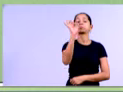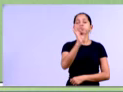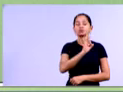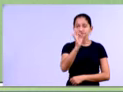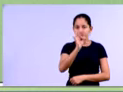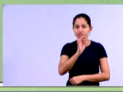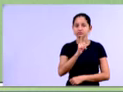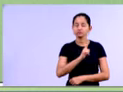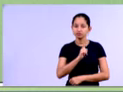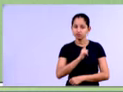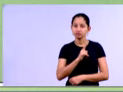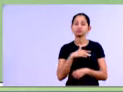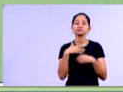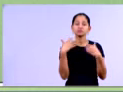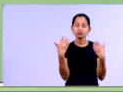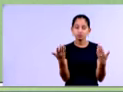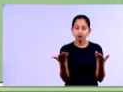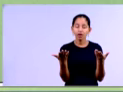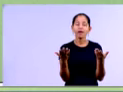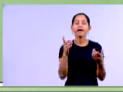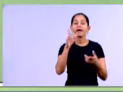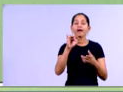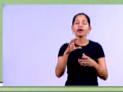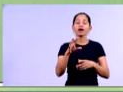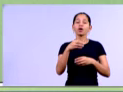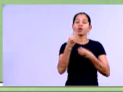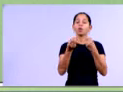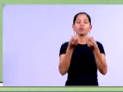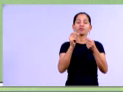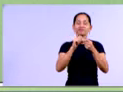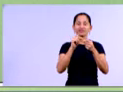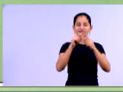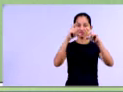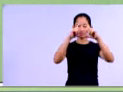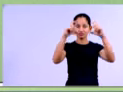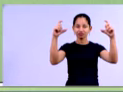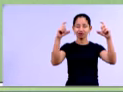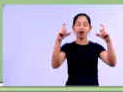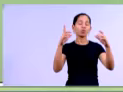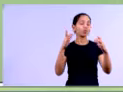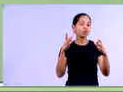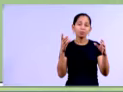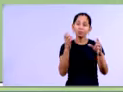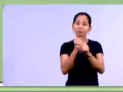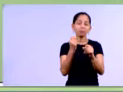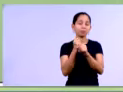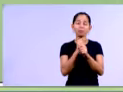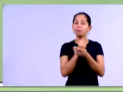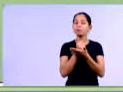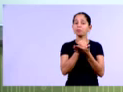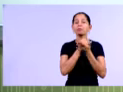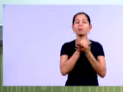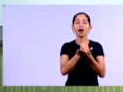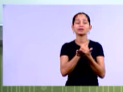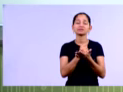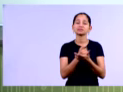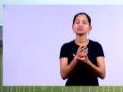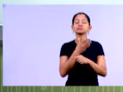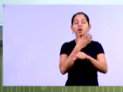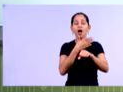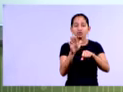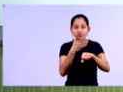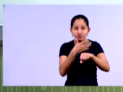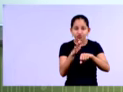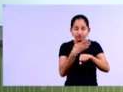empresa, ok? Então, essa, gente, é a forma de fazer a análise vertical da demonstração do resultado do exercício.